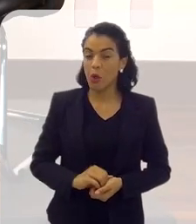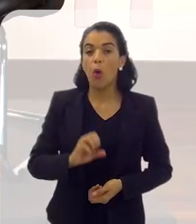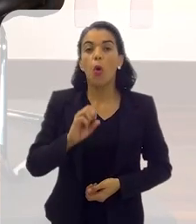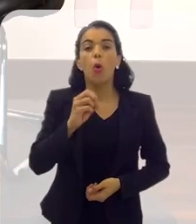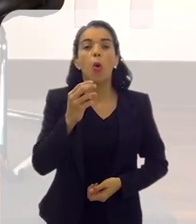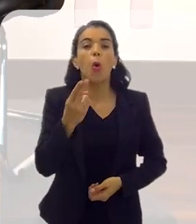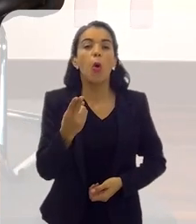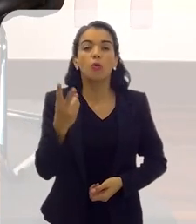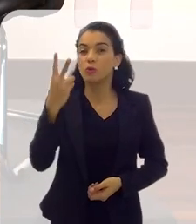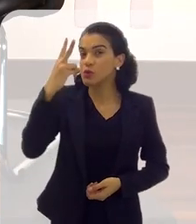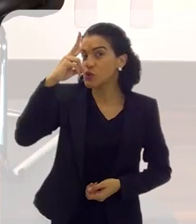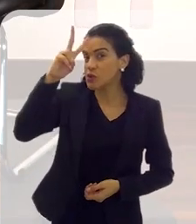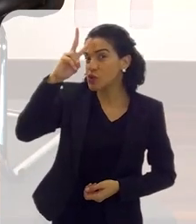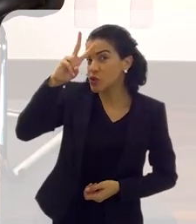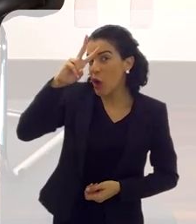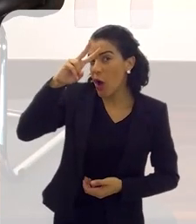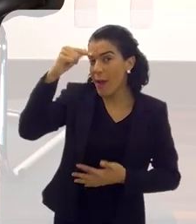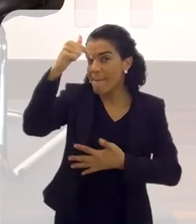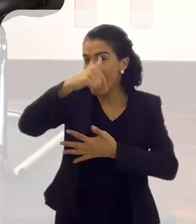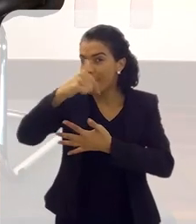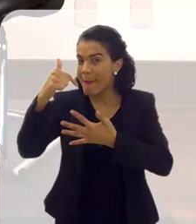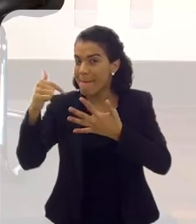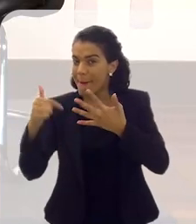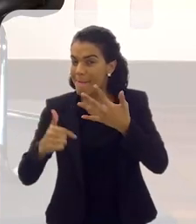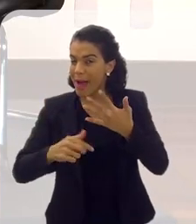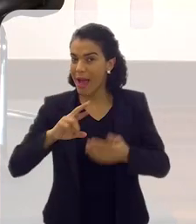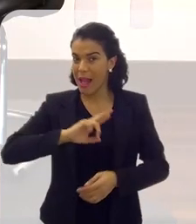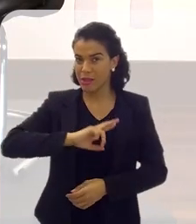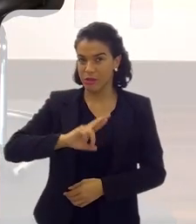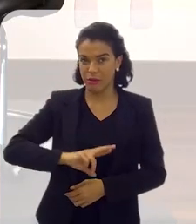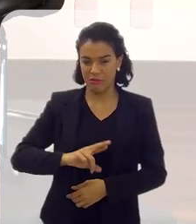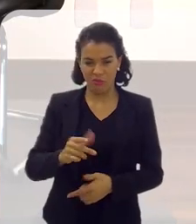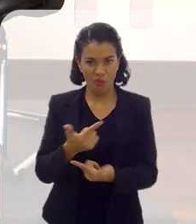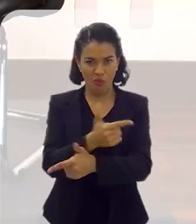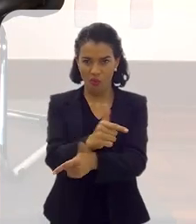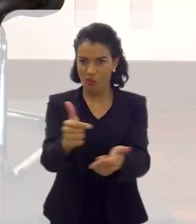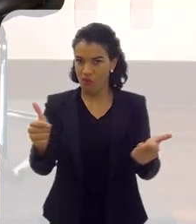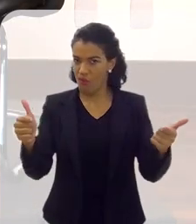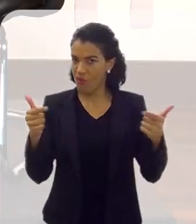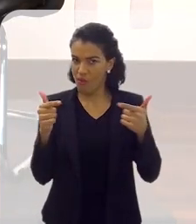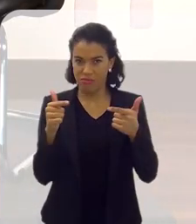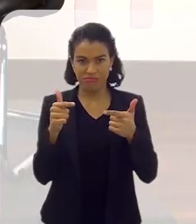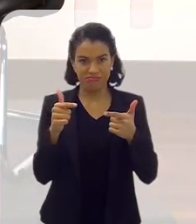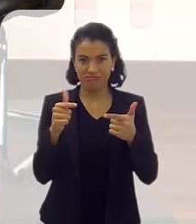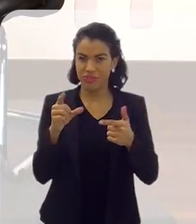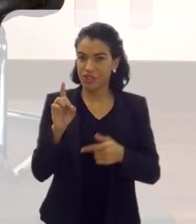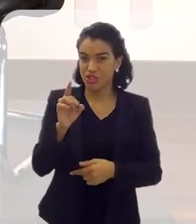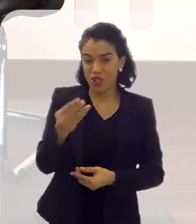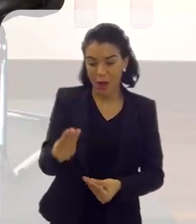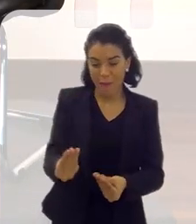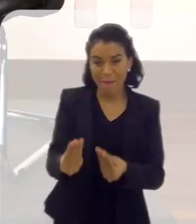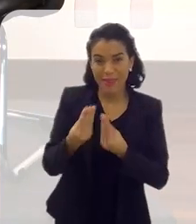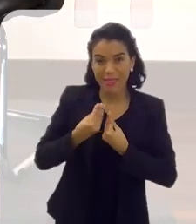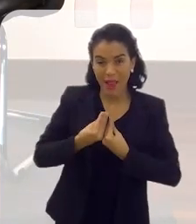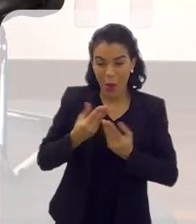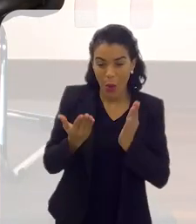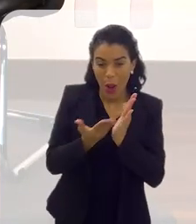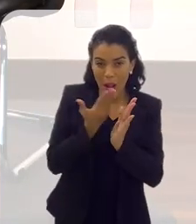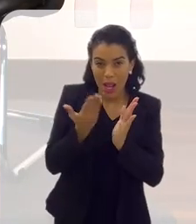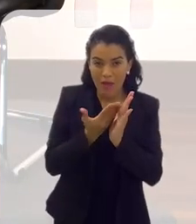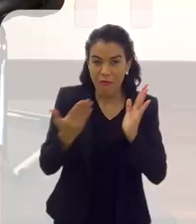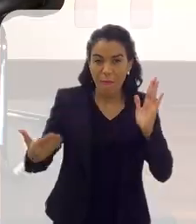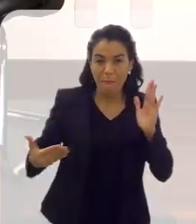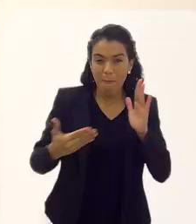Ou sobre histórias das religiões? De jeito nenhum. É só me apresentar um livro curto,